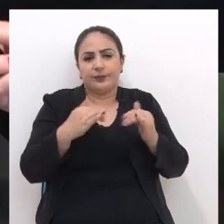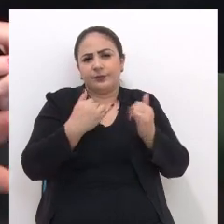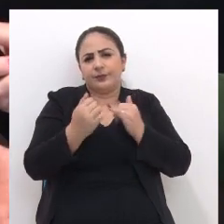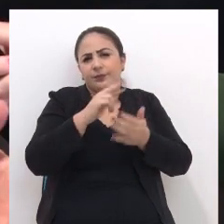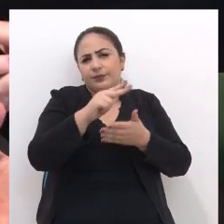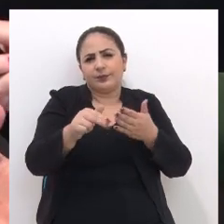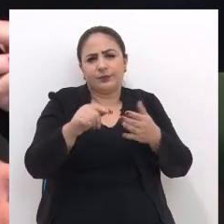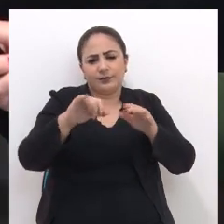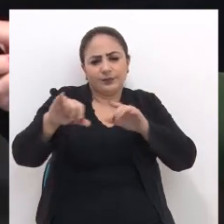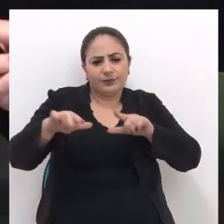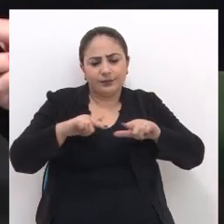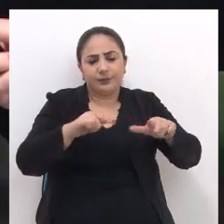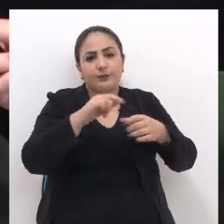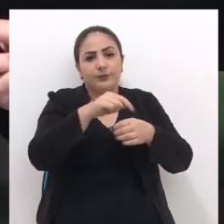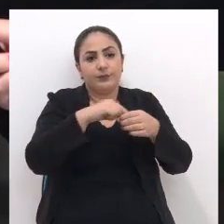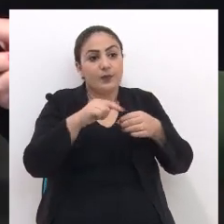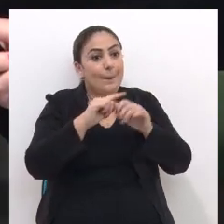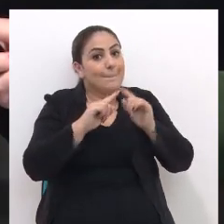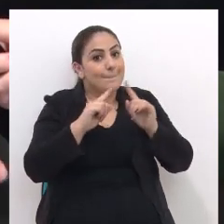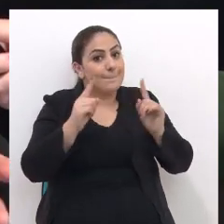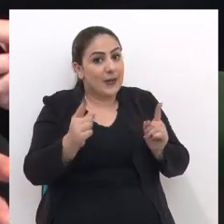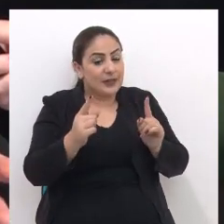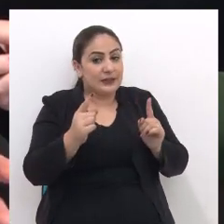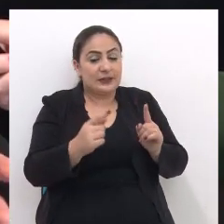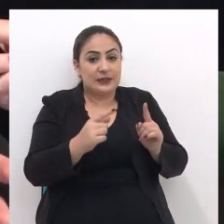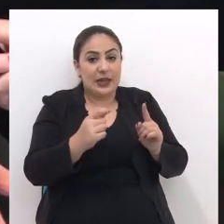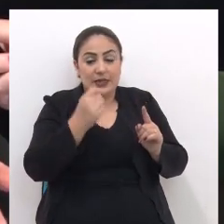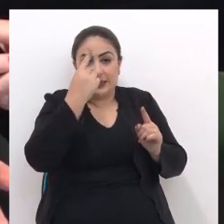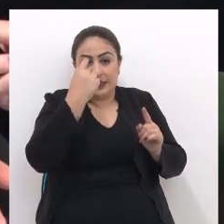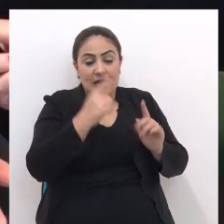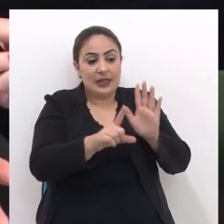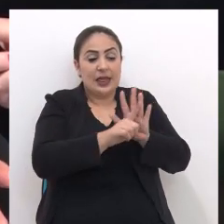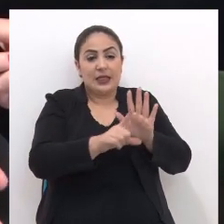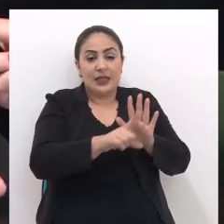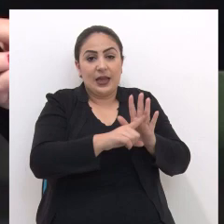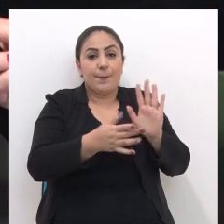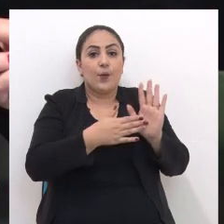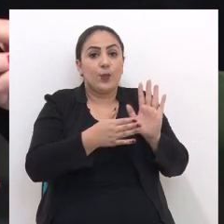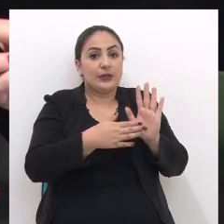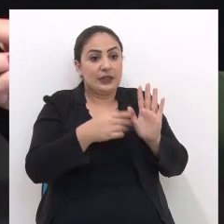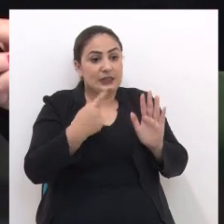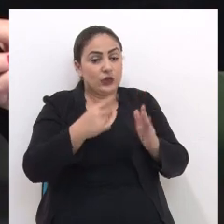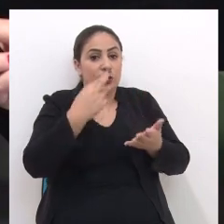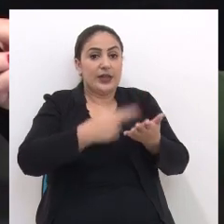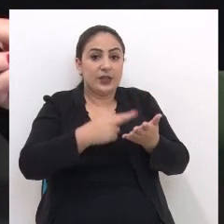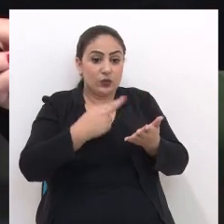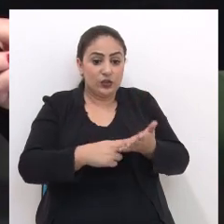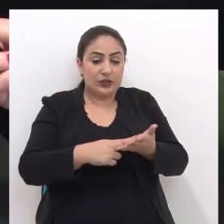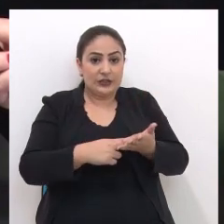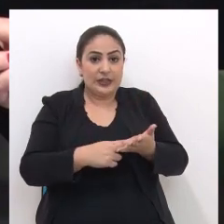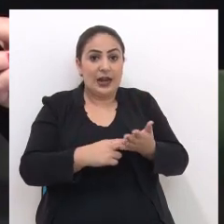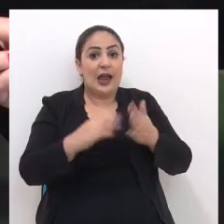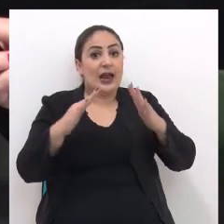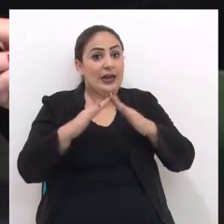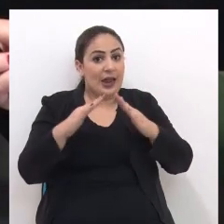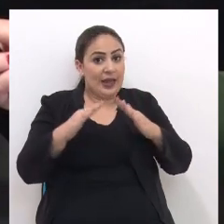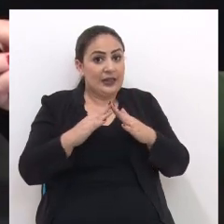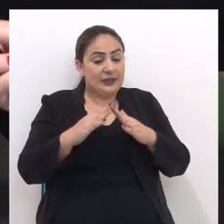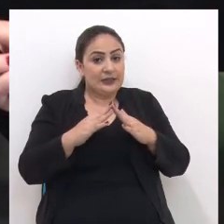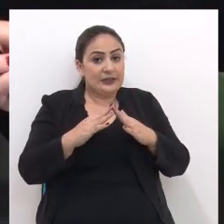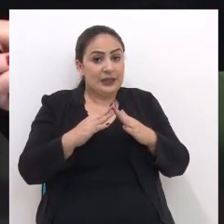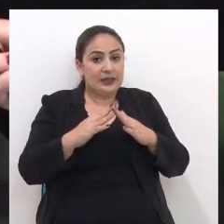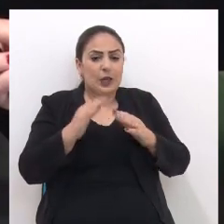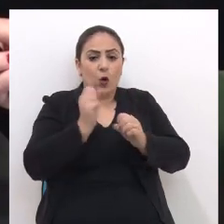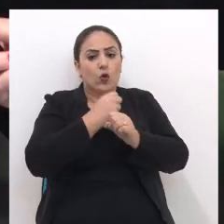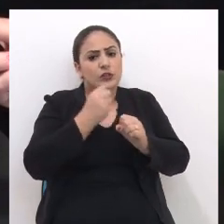Nos mais variados pontos Da cidade Mas a iniciativa da lei É propiciar isso A regularização do imóvel